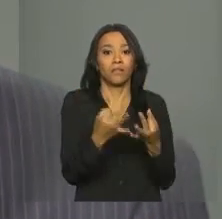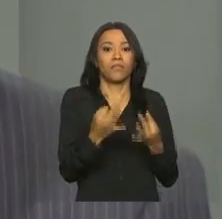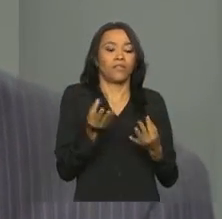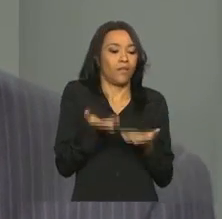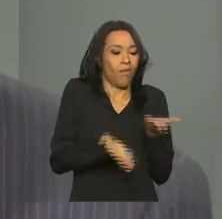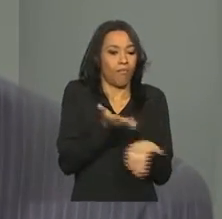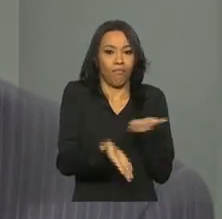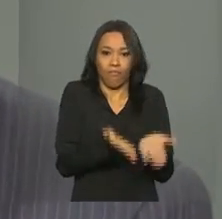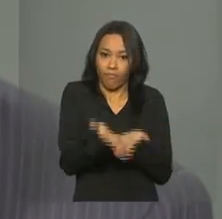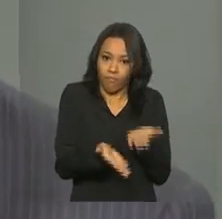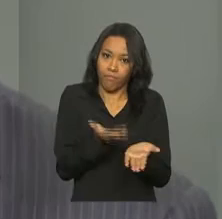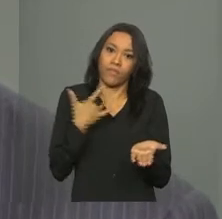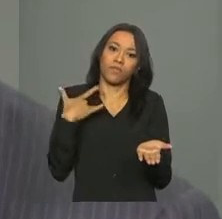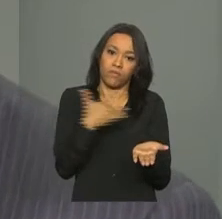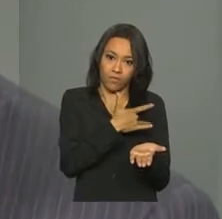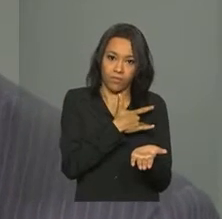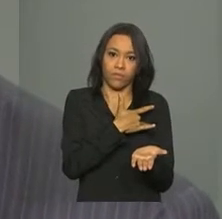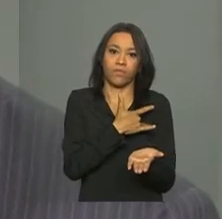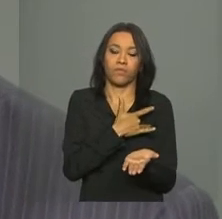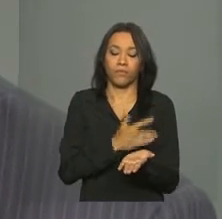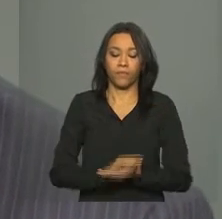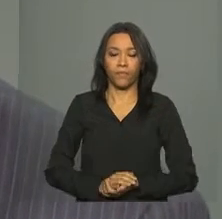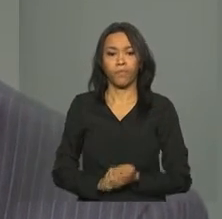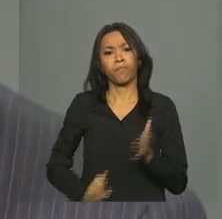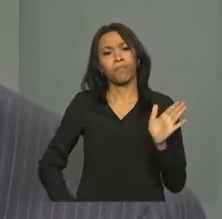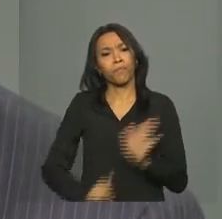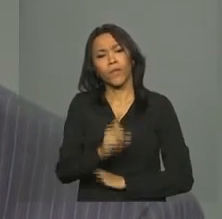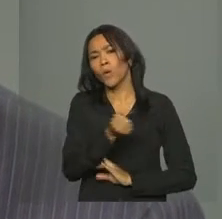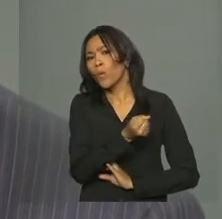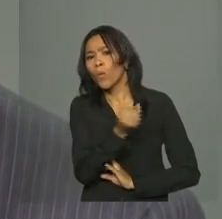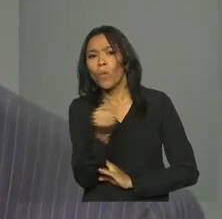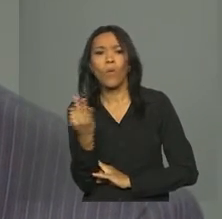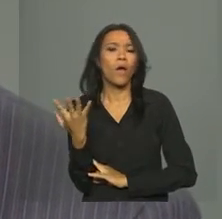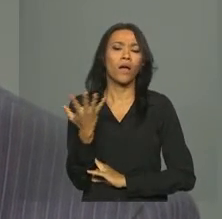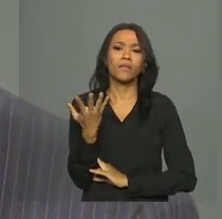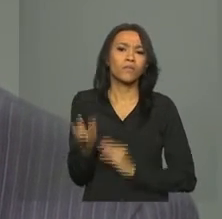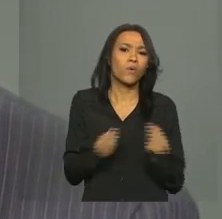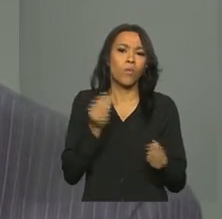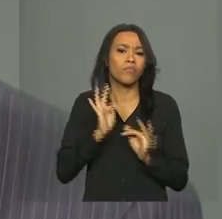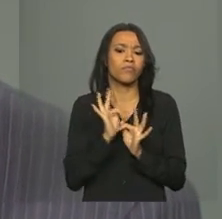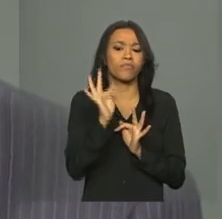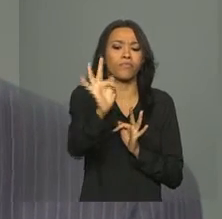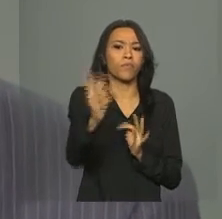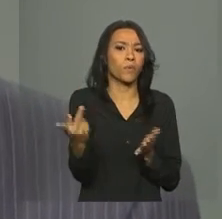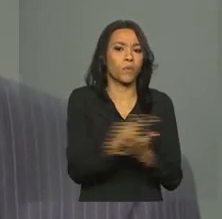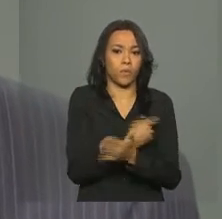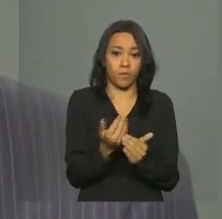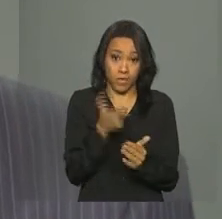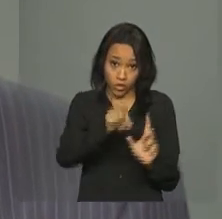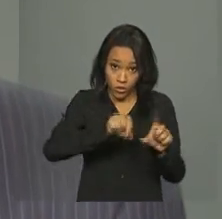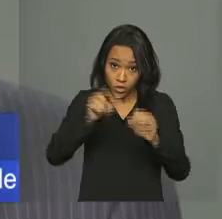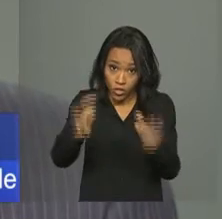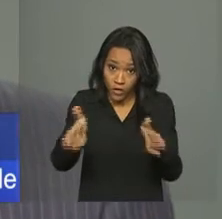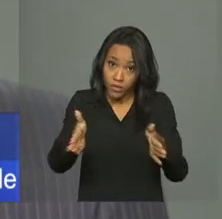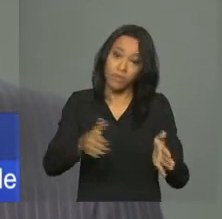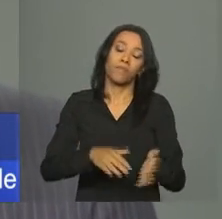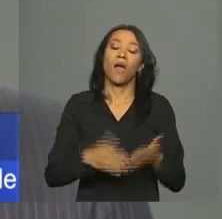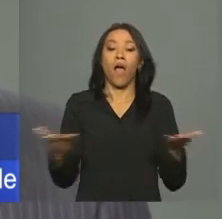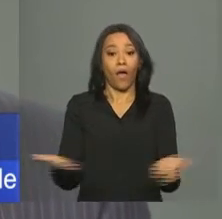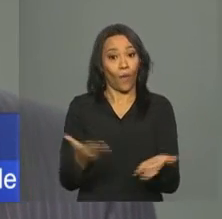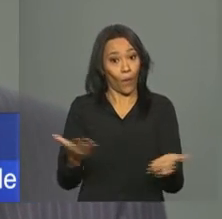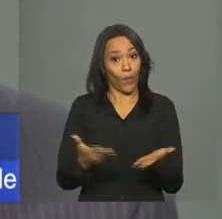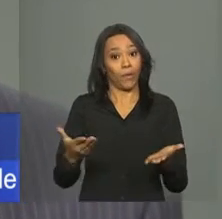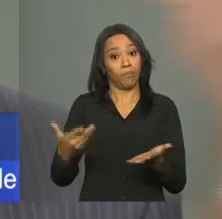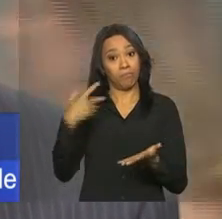humanização na atenção à saúde. Quais são os próximos passos para os médicos selecionados? Os médicos agora têm que se apresentar. O